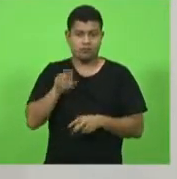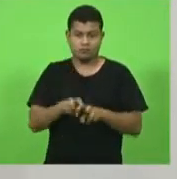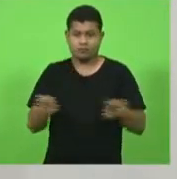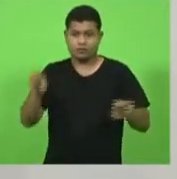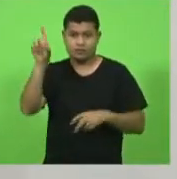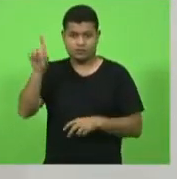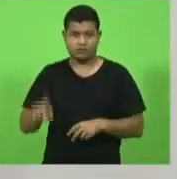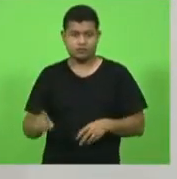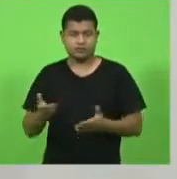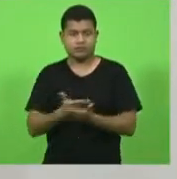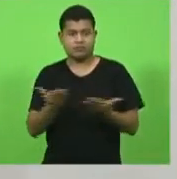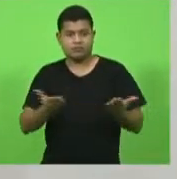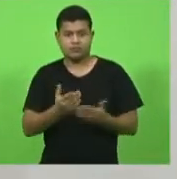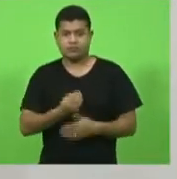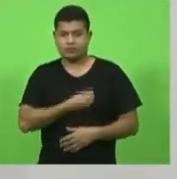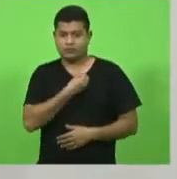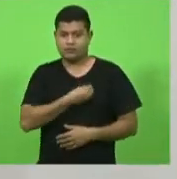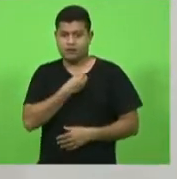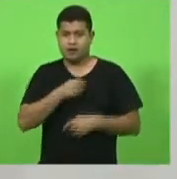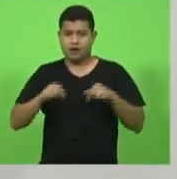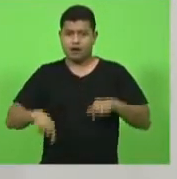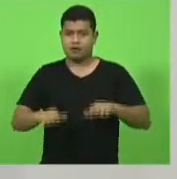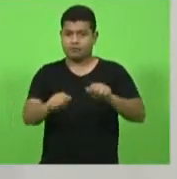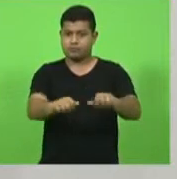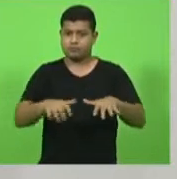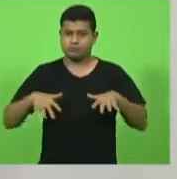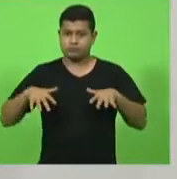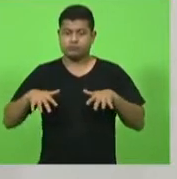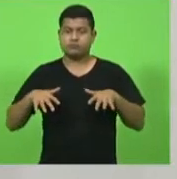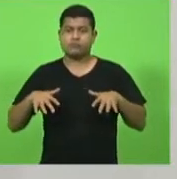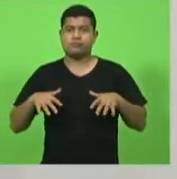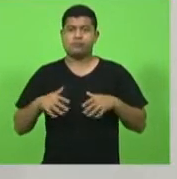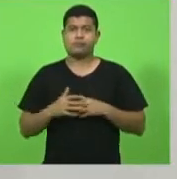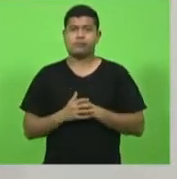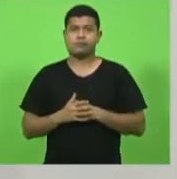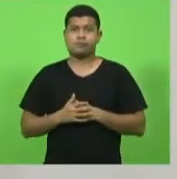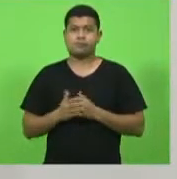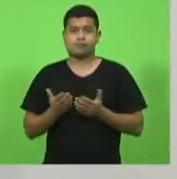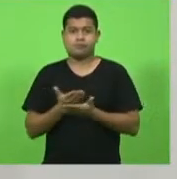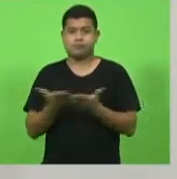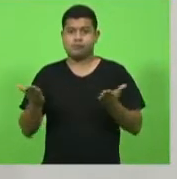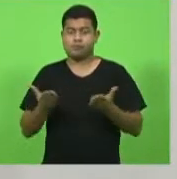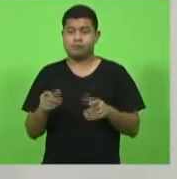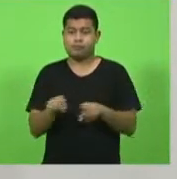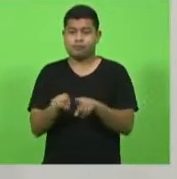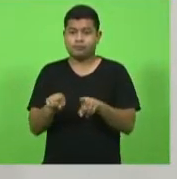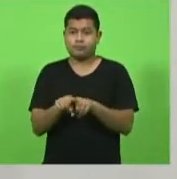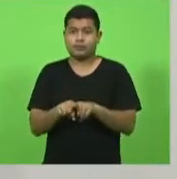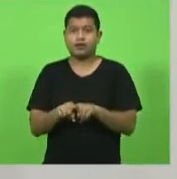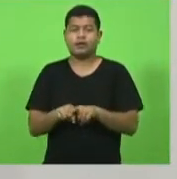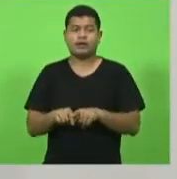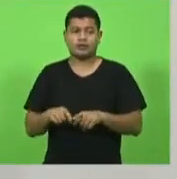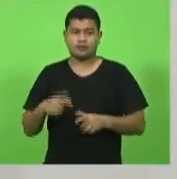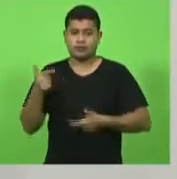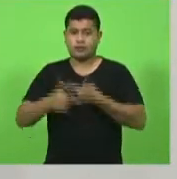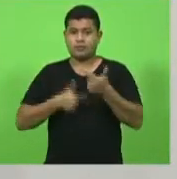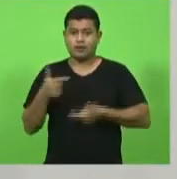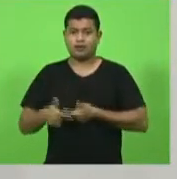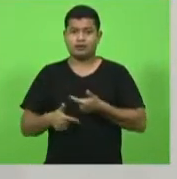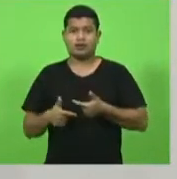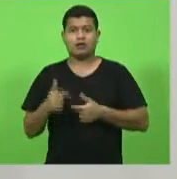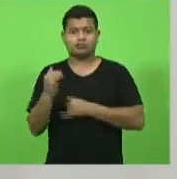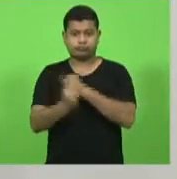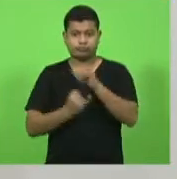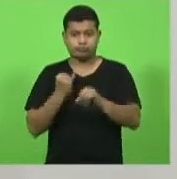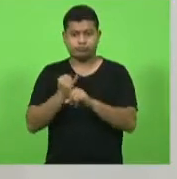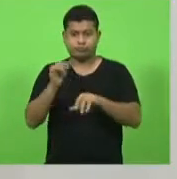colegas que se fazem presente aqui no plenário Nereu Ramos os colegas que se fazem presente também em home office aos